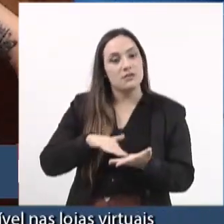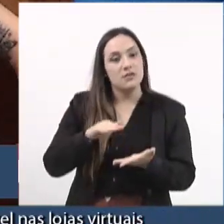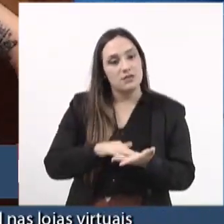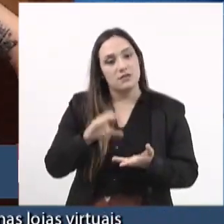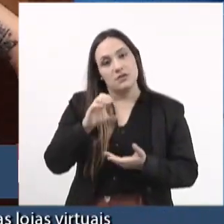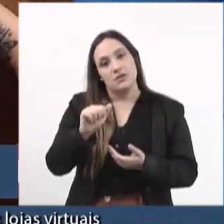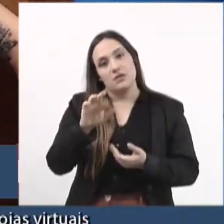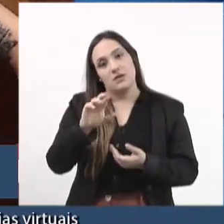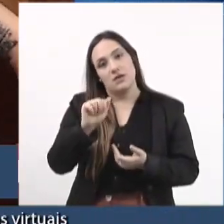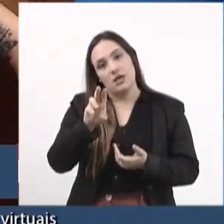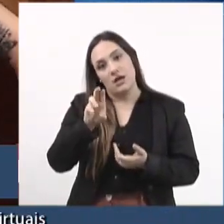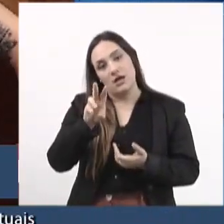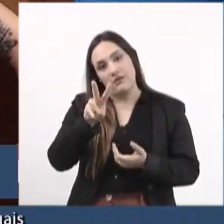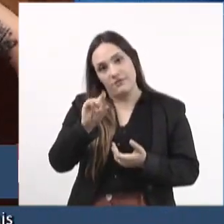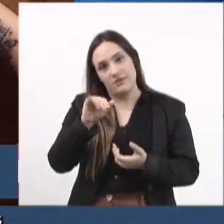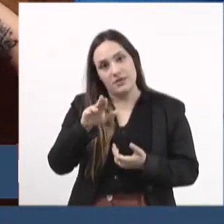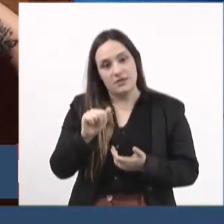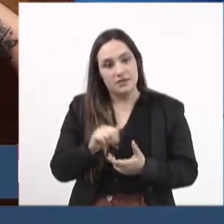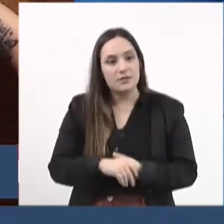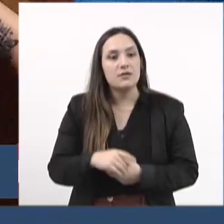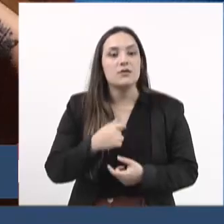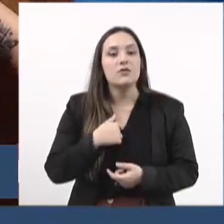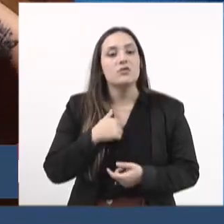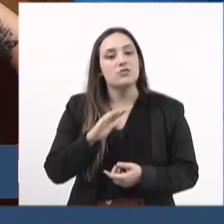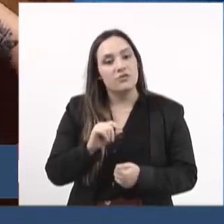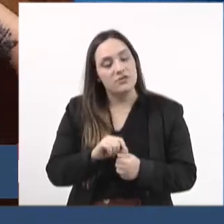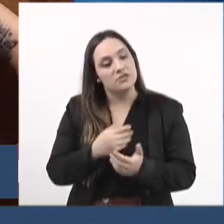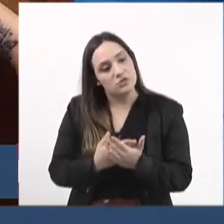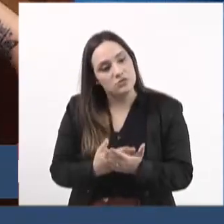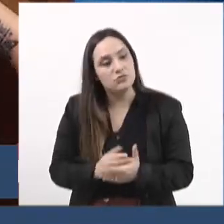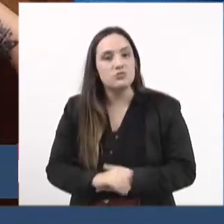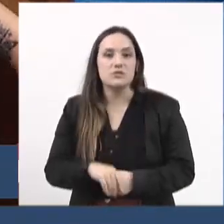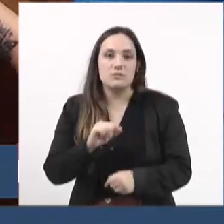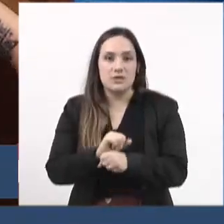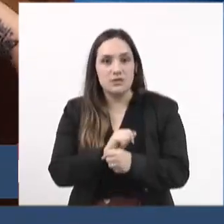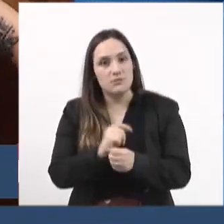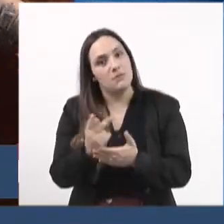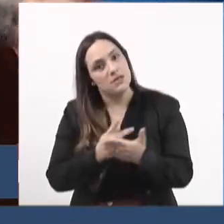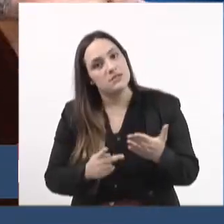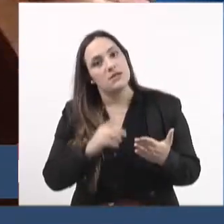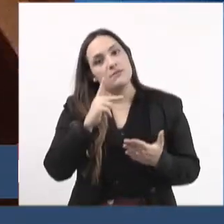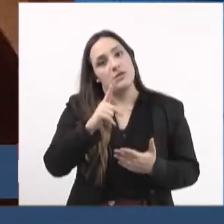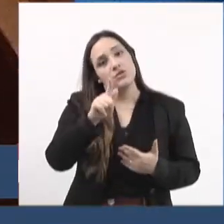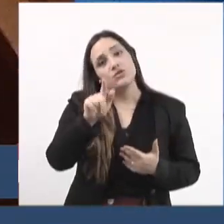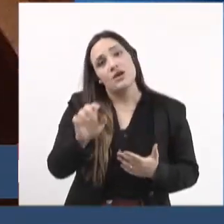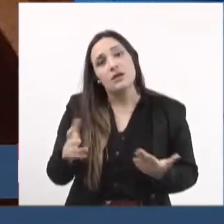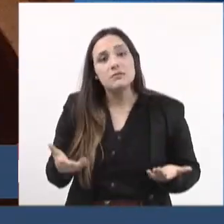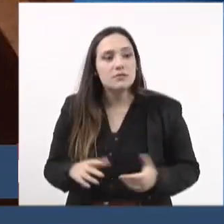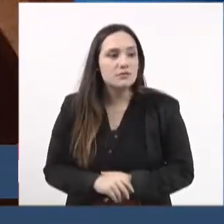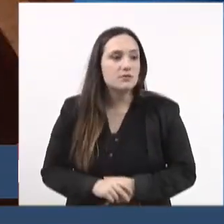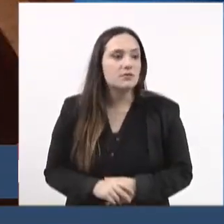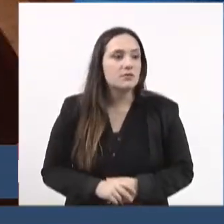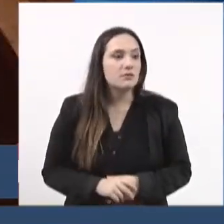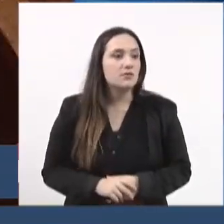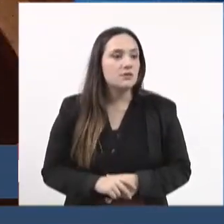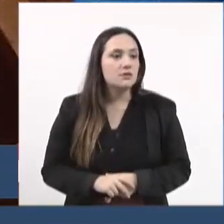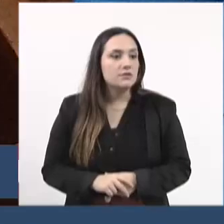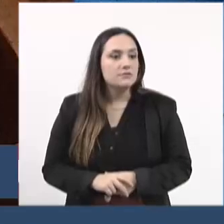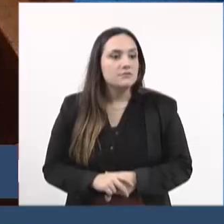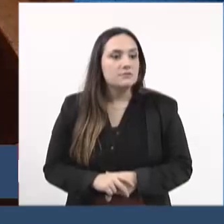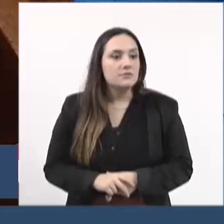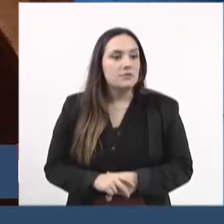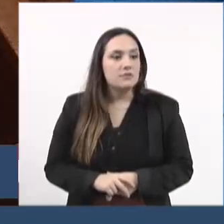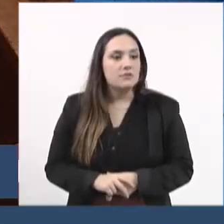mas fica nisso. Estamos fazendo estudo, estamos aguardando o parecer da PGE. O parecer da PGE, para nós, foi eles ter